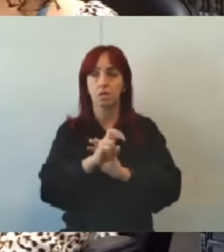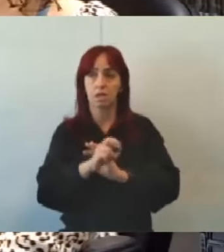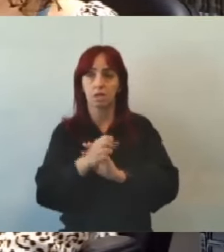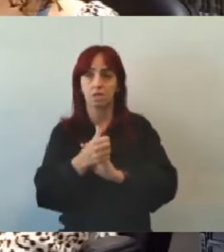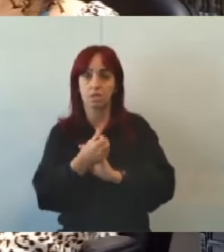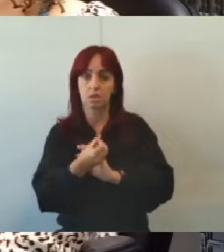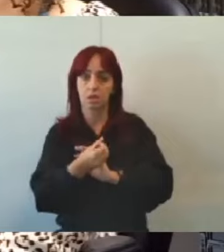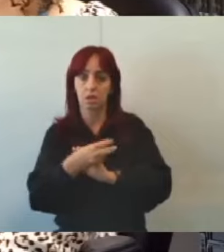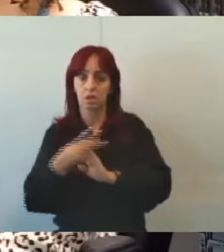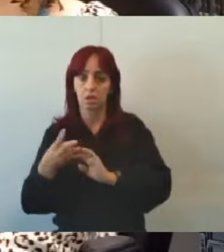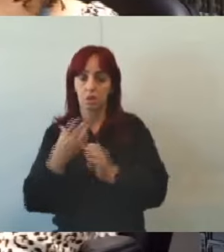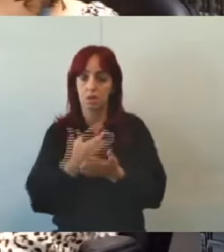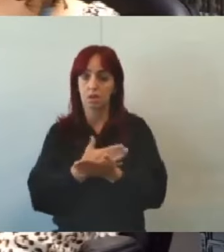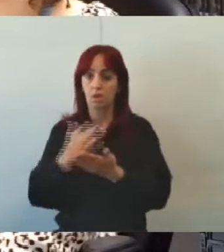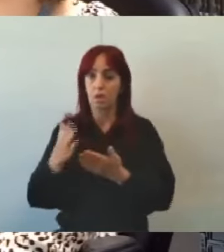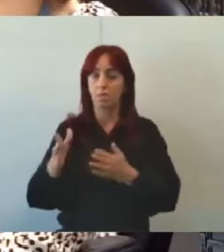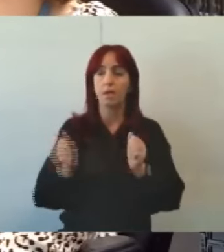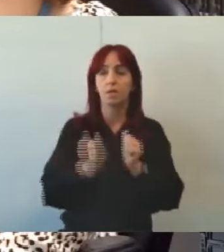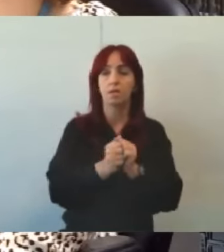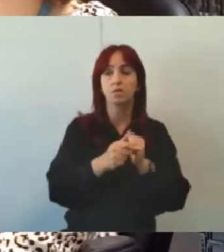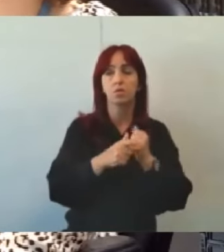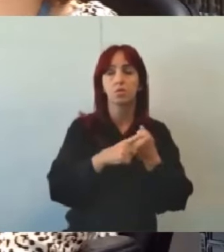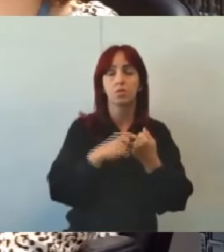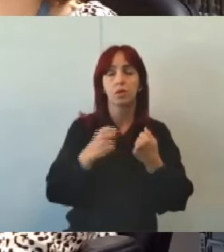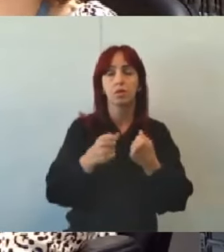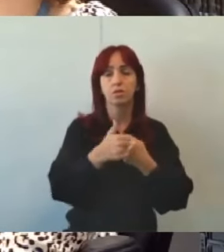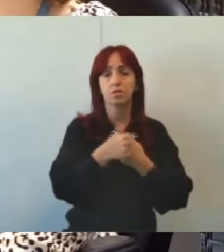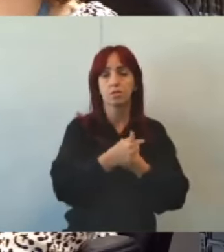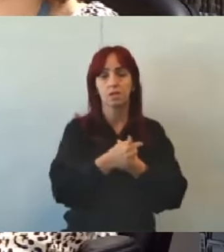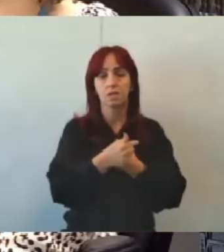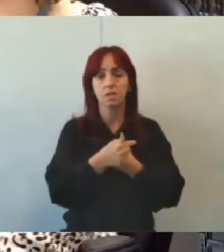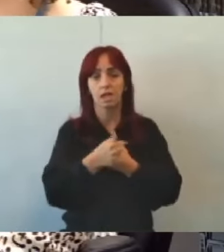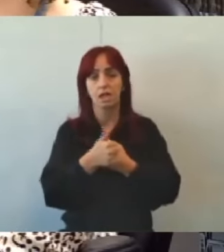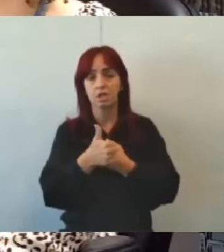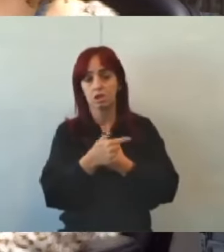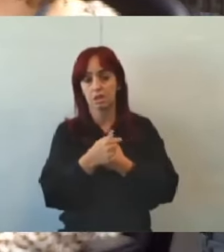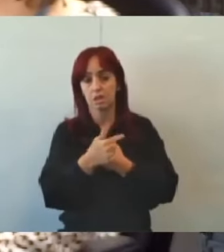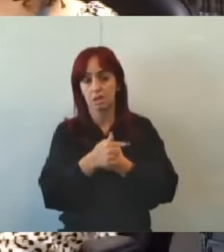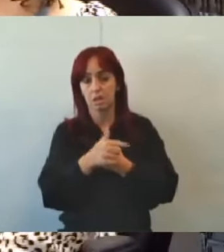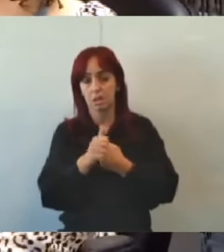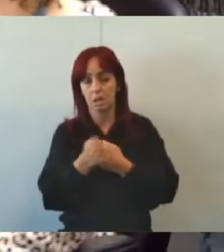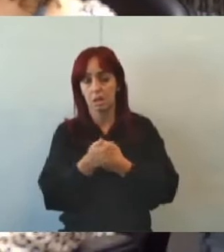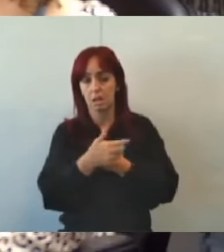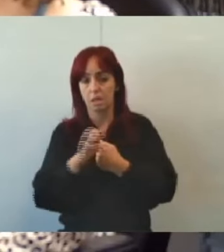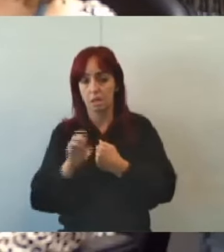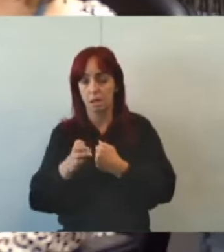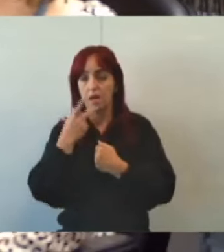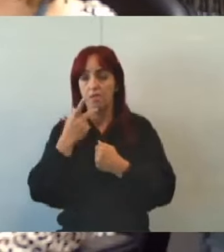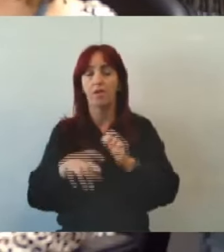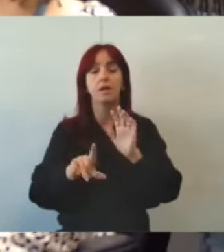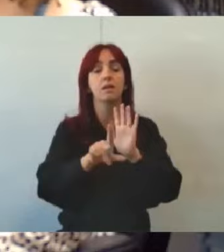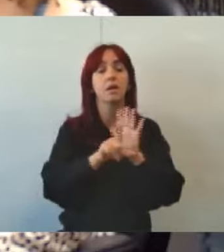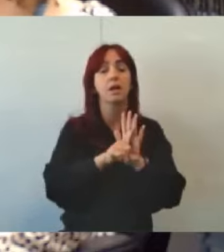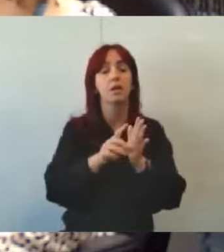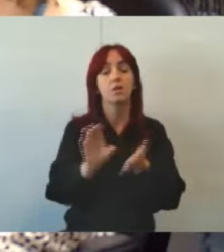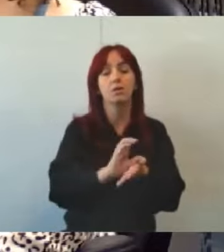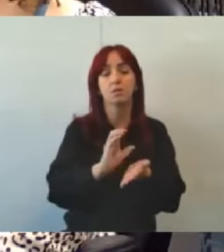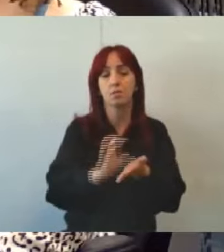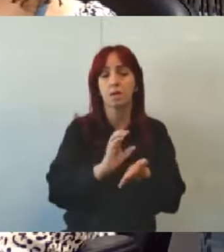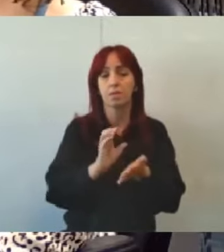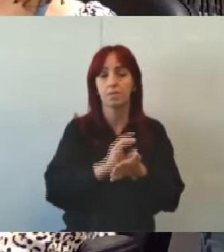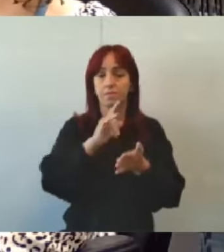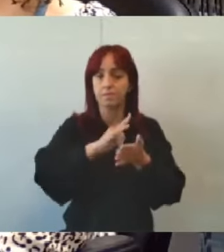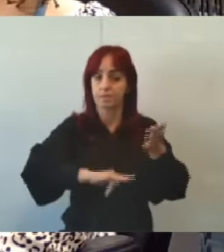crescido nos seguintes artigos 17A e 17E o artigo 17 fala que a lei orçamentária anual e os demonstrativos de execução